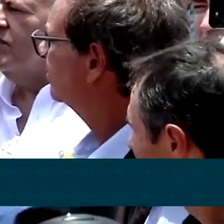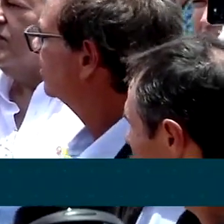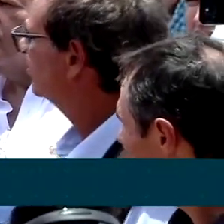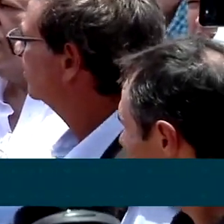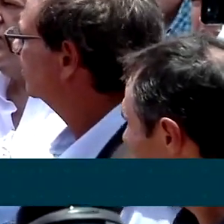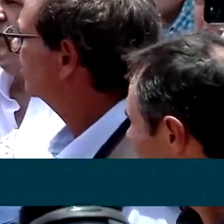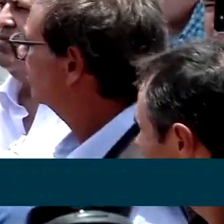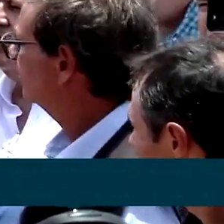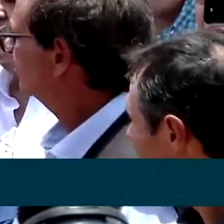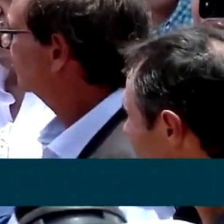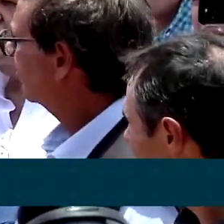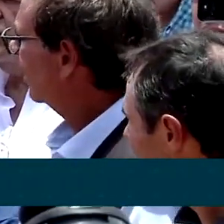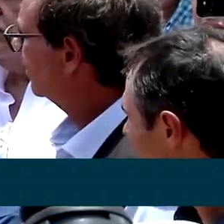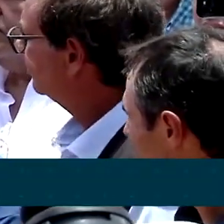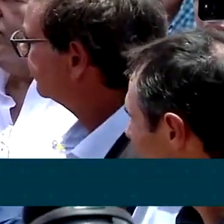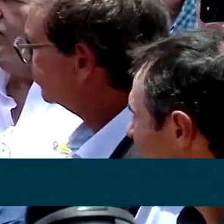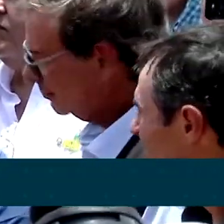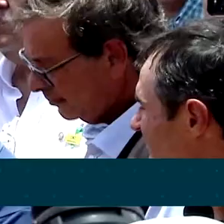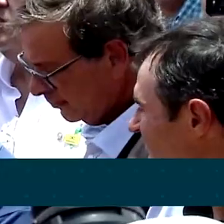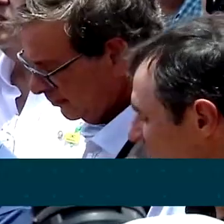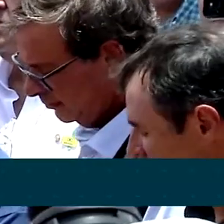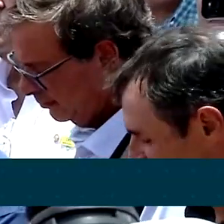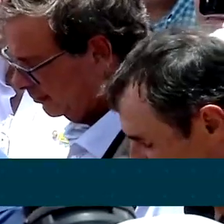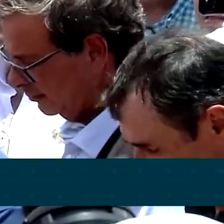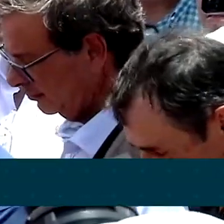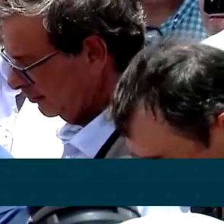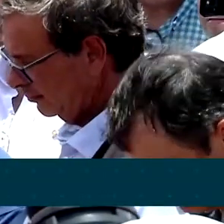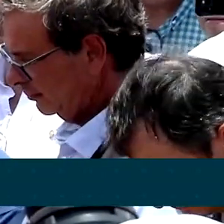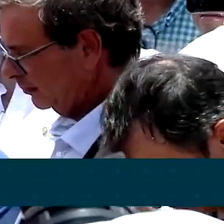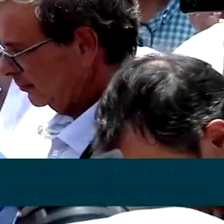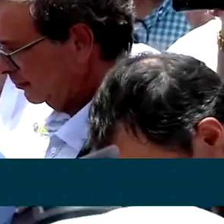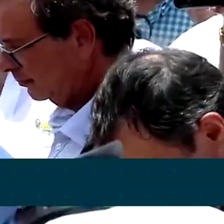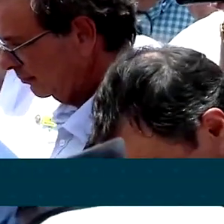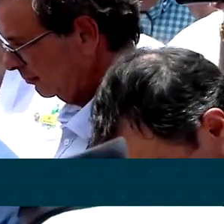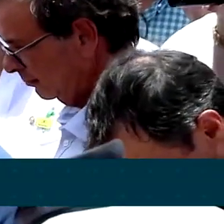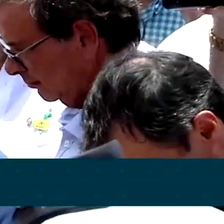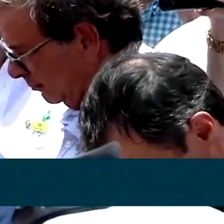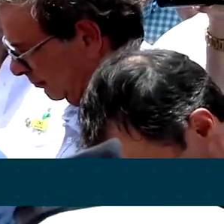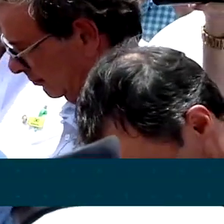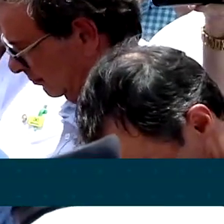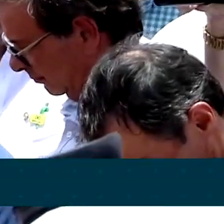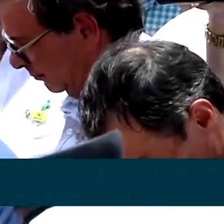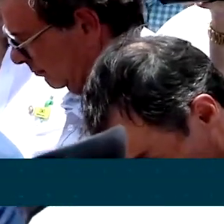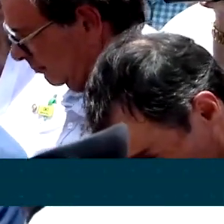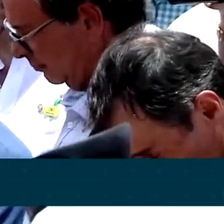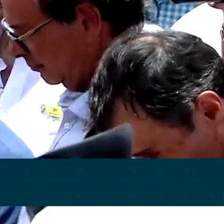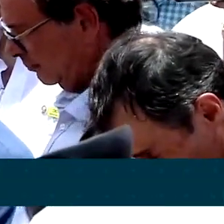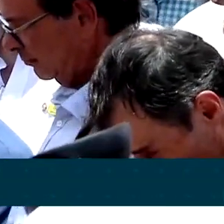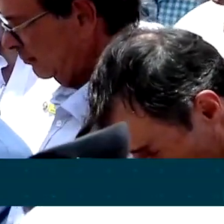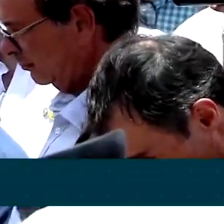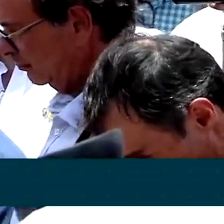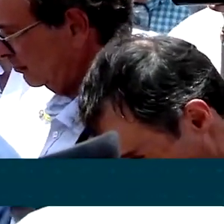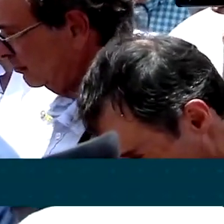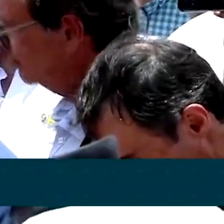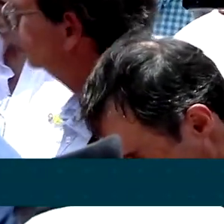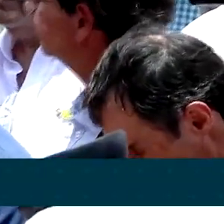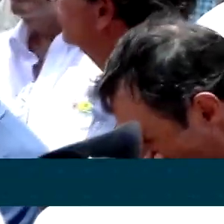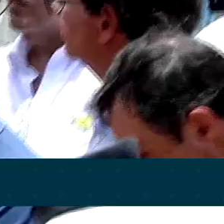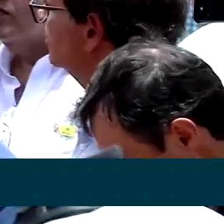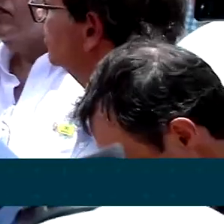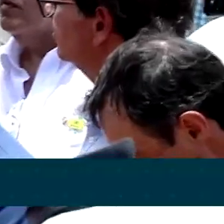das suas repercussões no preço do combustível. Mas isso não vai continuar sendo um segredo de Estado.